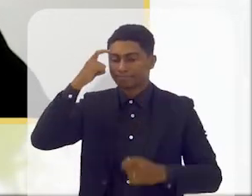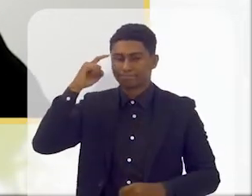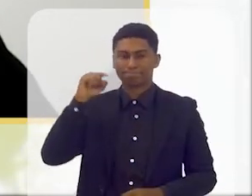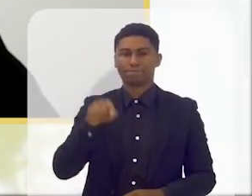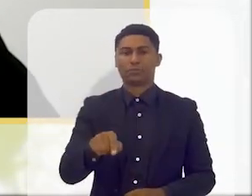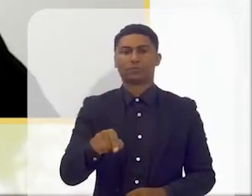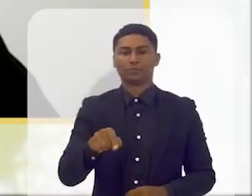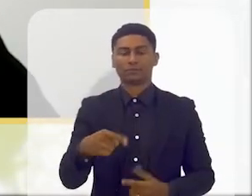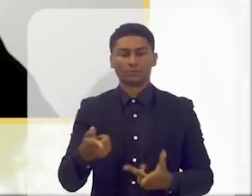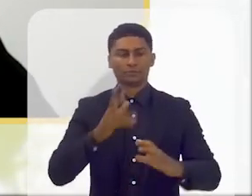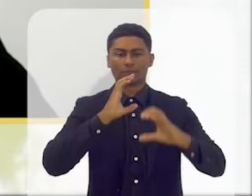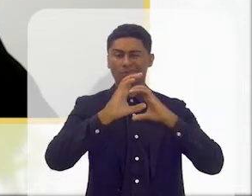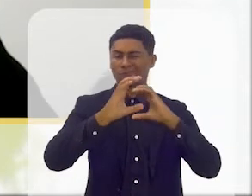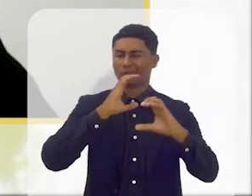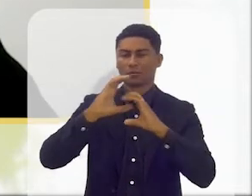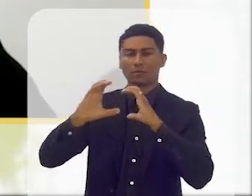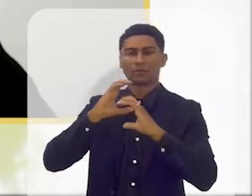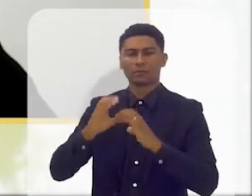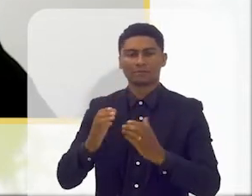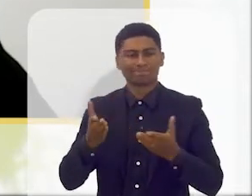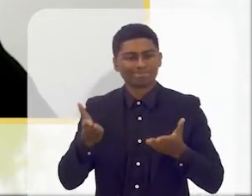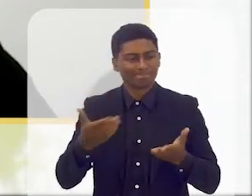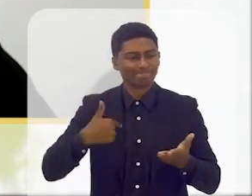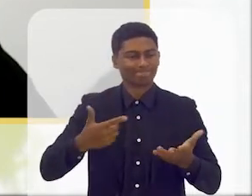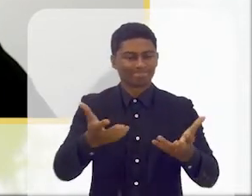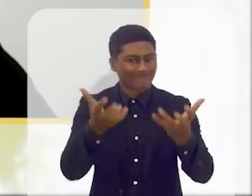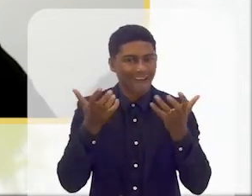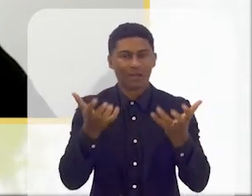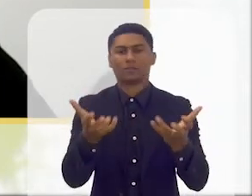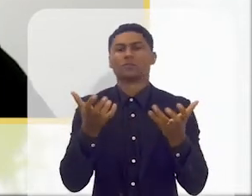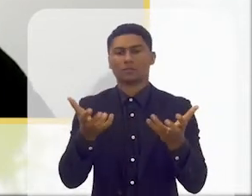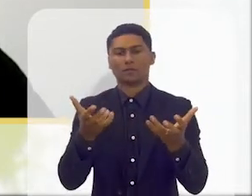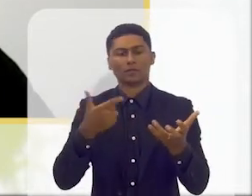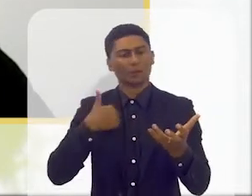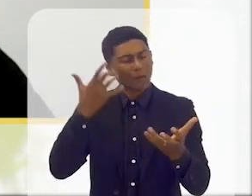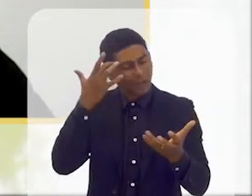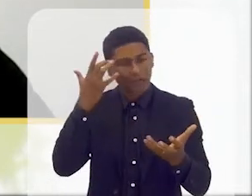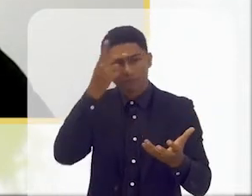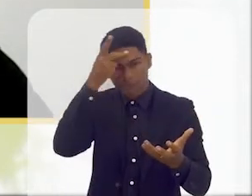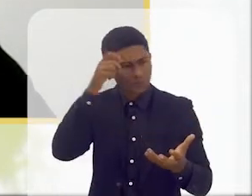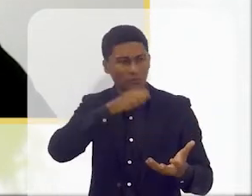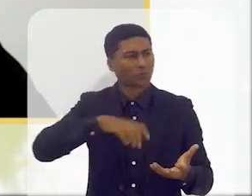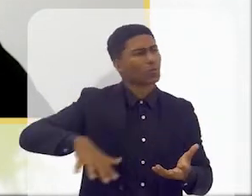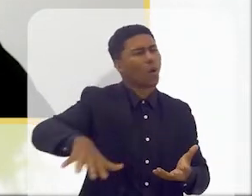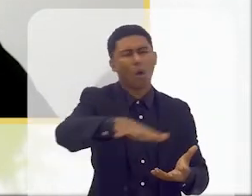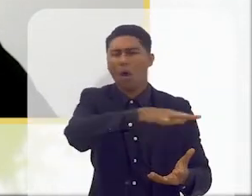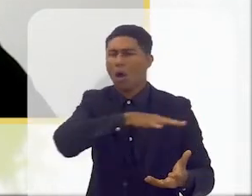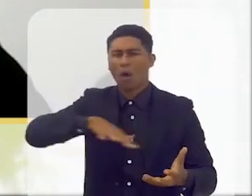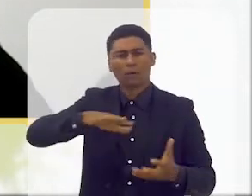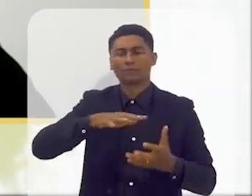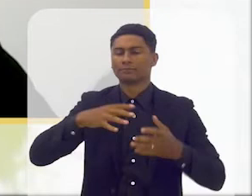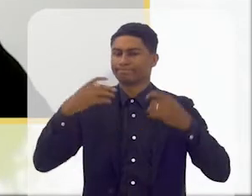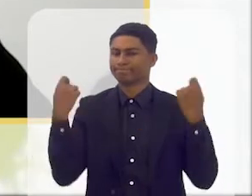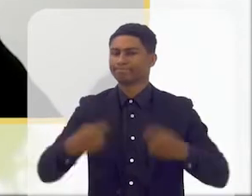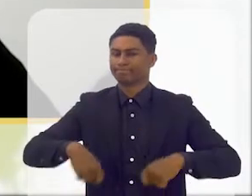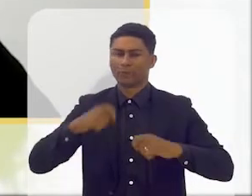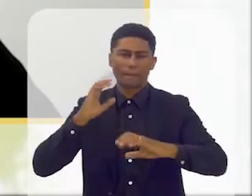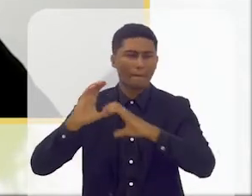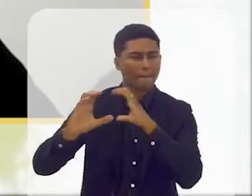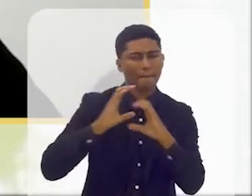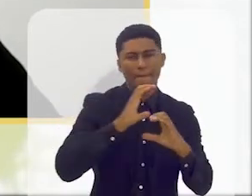No fundo, essa comunicação acessível é a comunicação que eu quero e que eu defendo que deve chegar a todos. Deve chegar a todos através